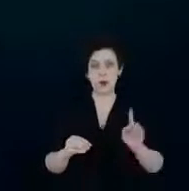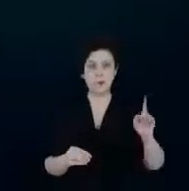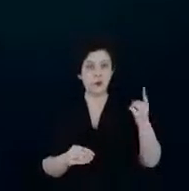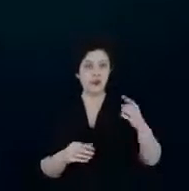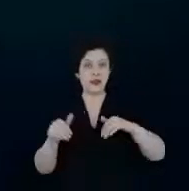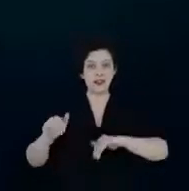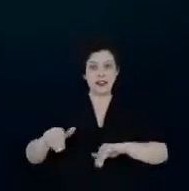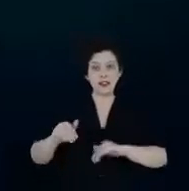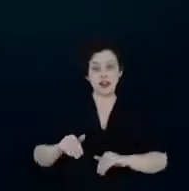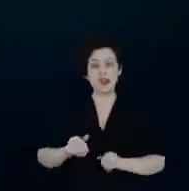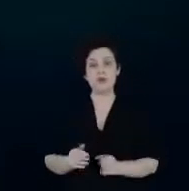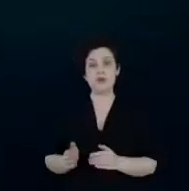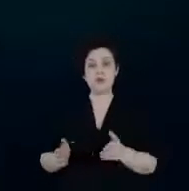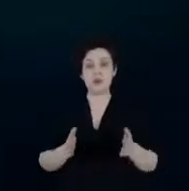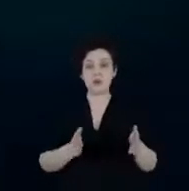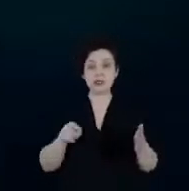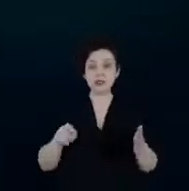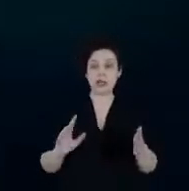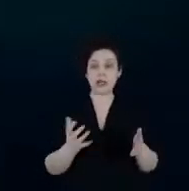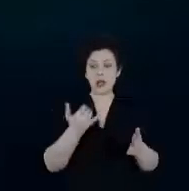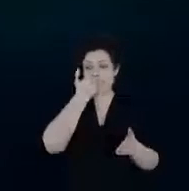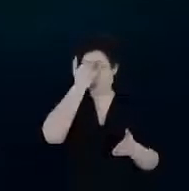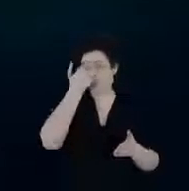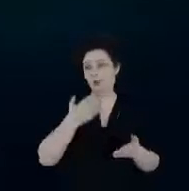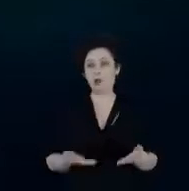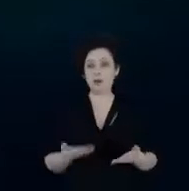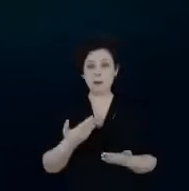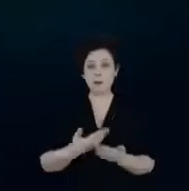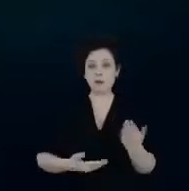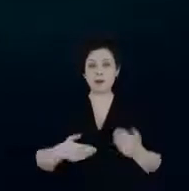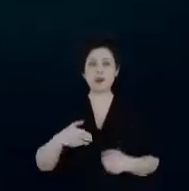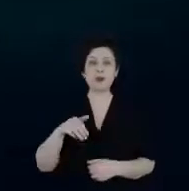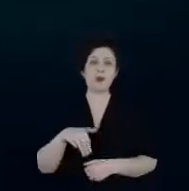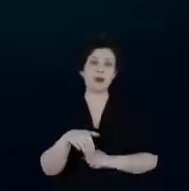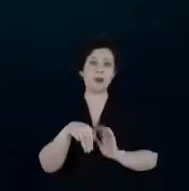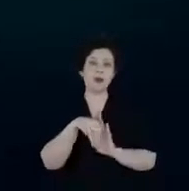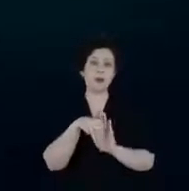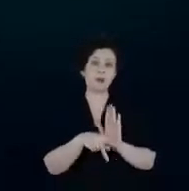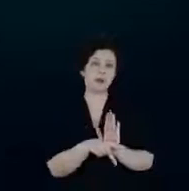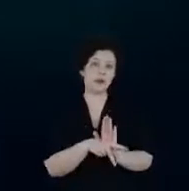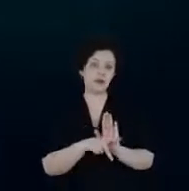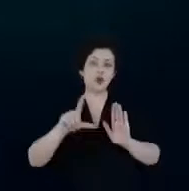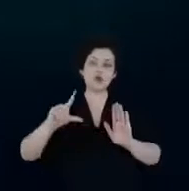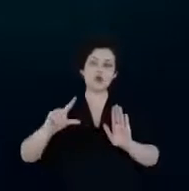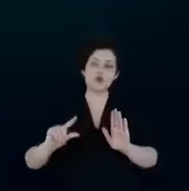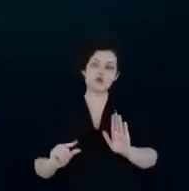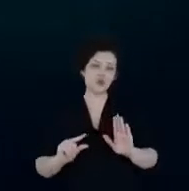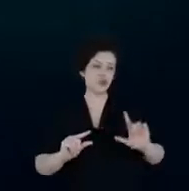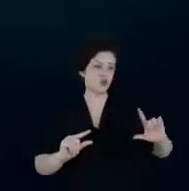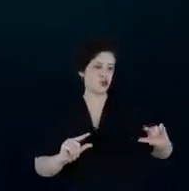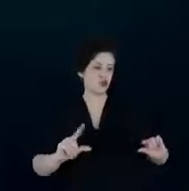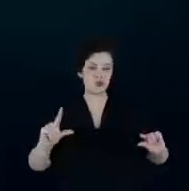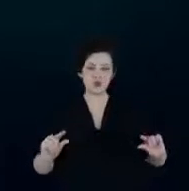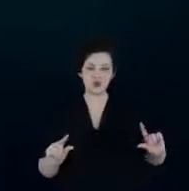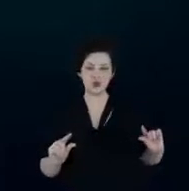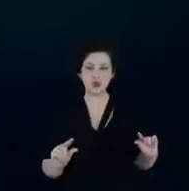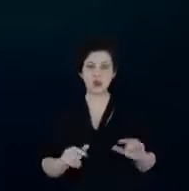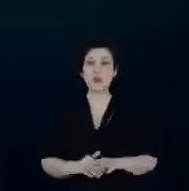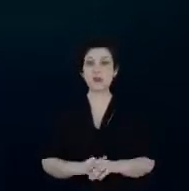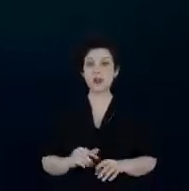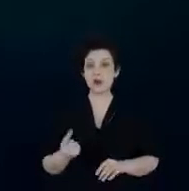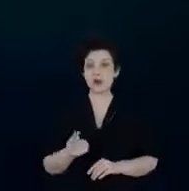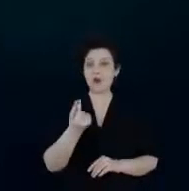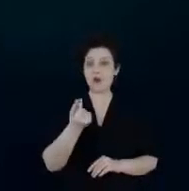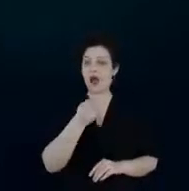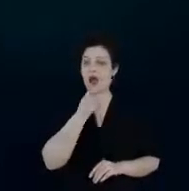setembro essa MP que reduz todo um valor que